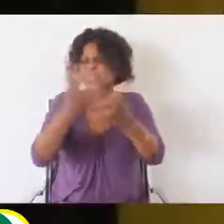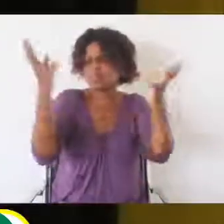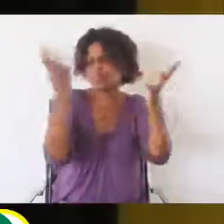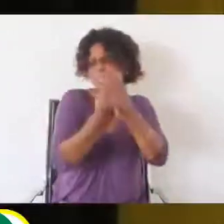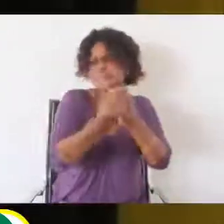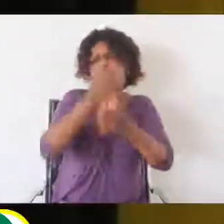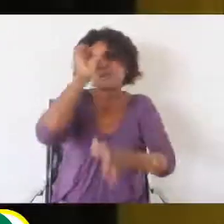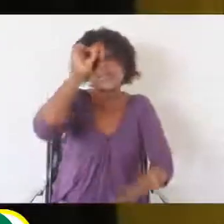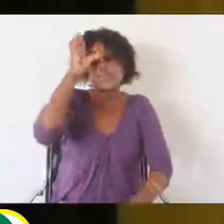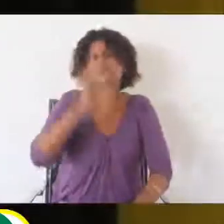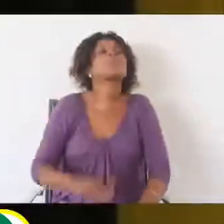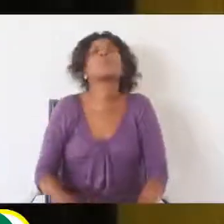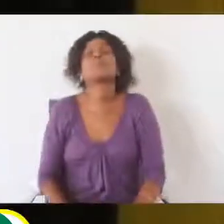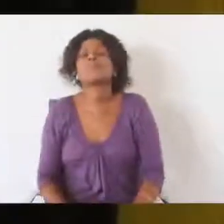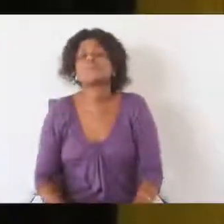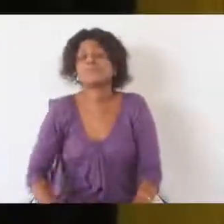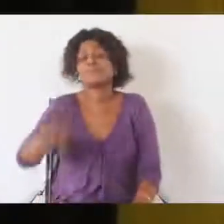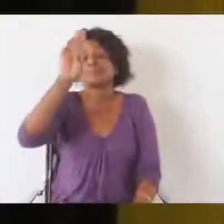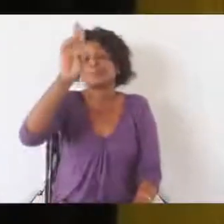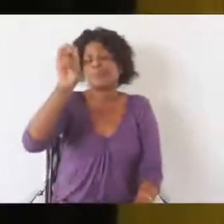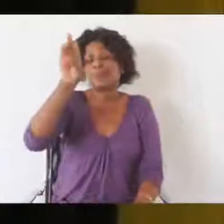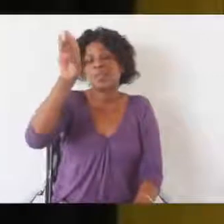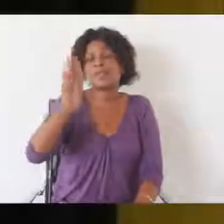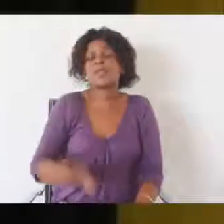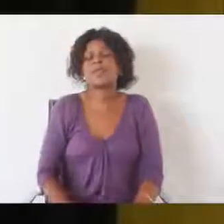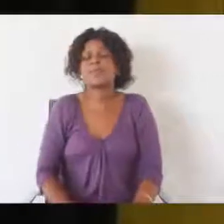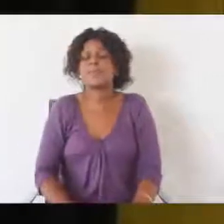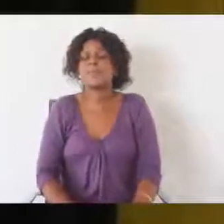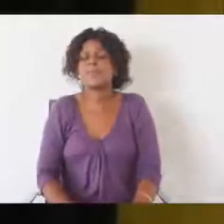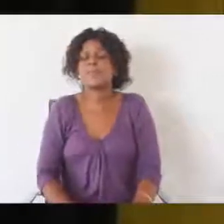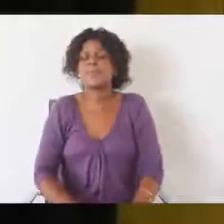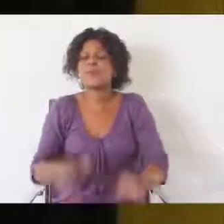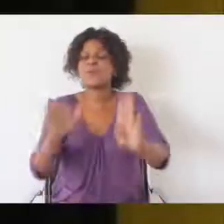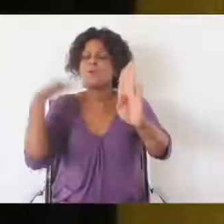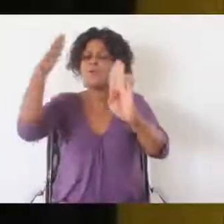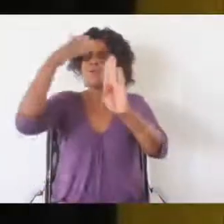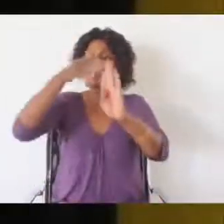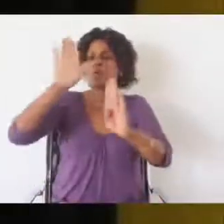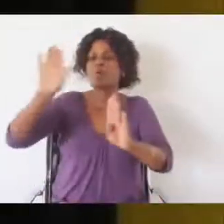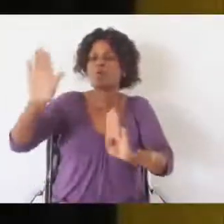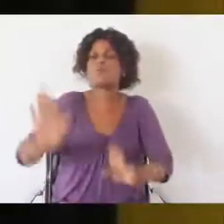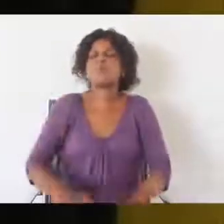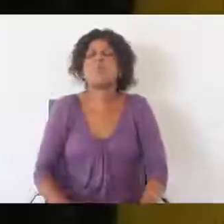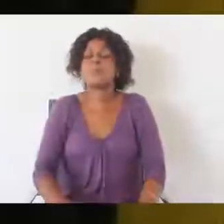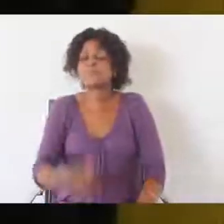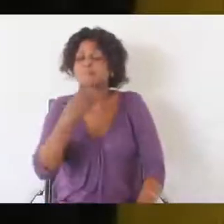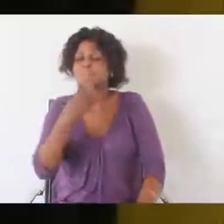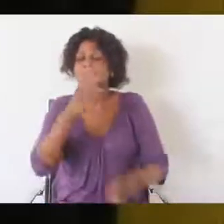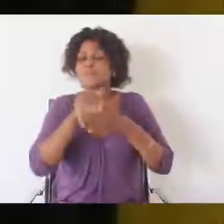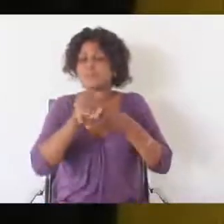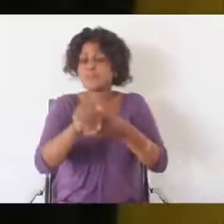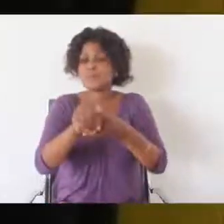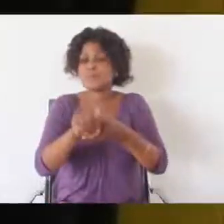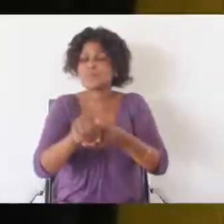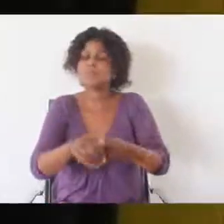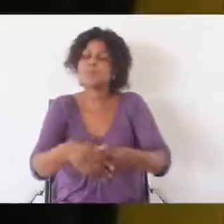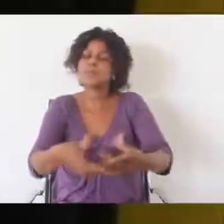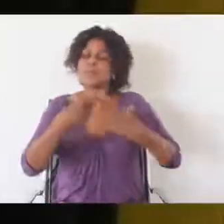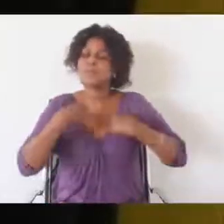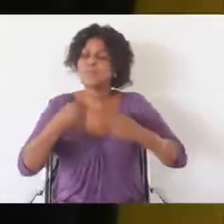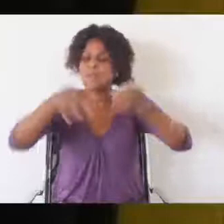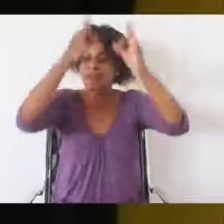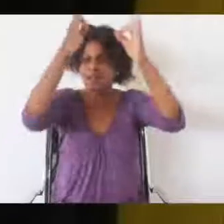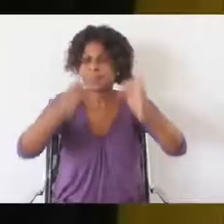A Universidade Eduardo Moliane, no âmbito da sua missão, reitera que continuará a aportar pela excelência, com